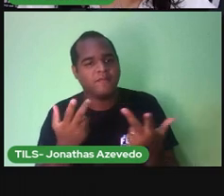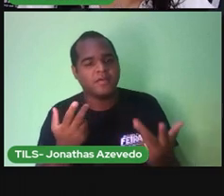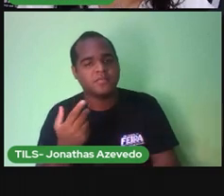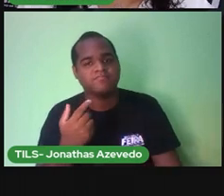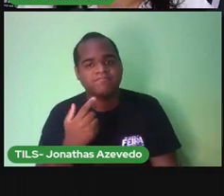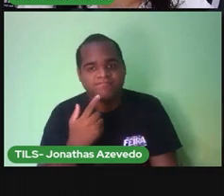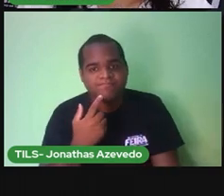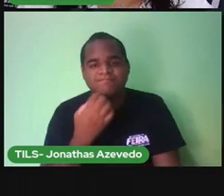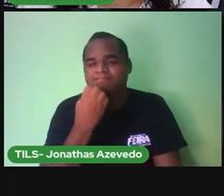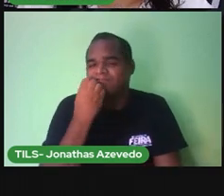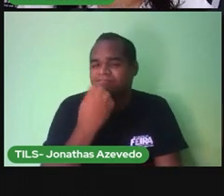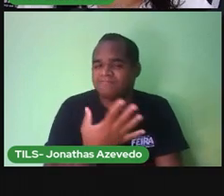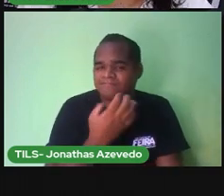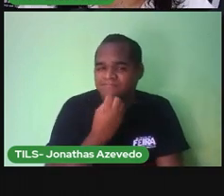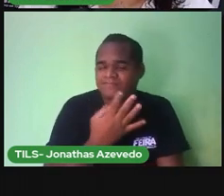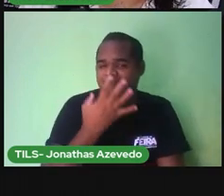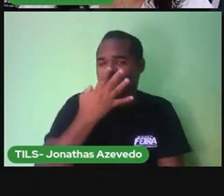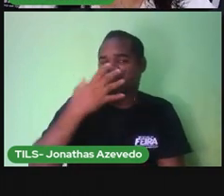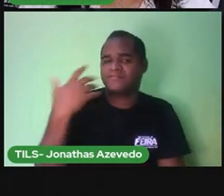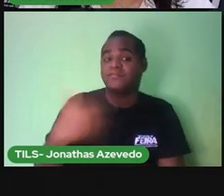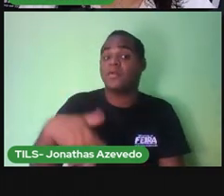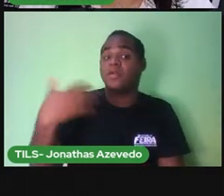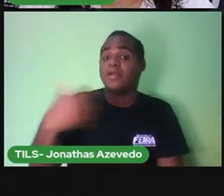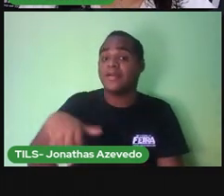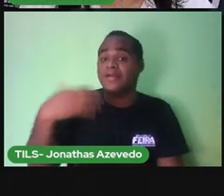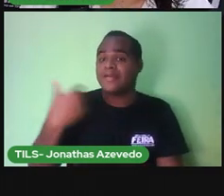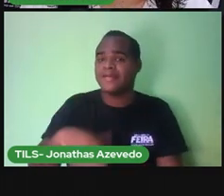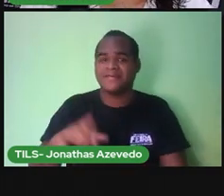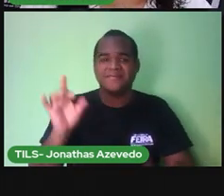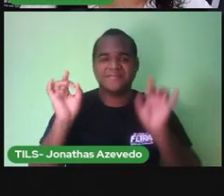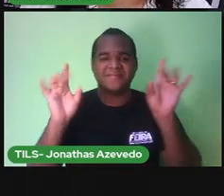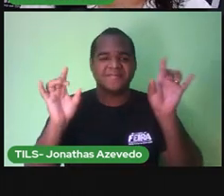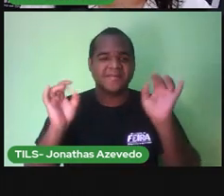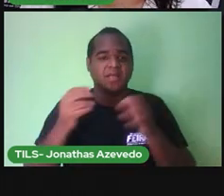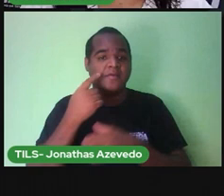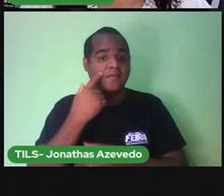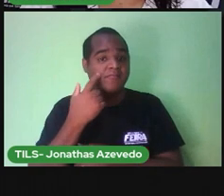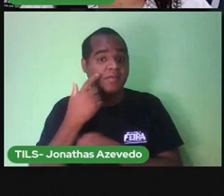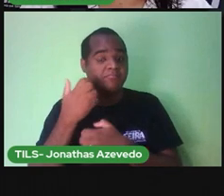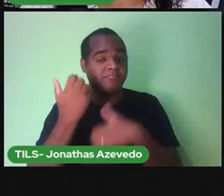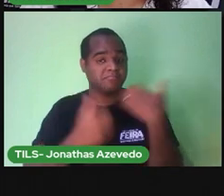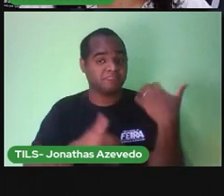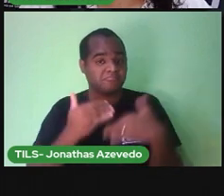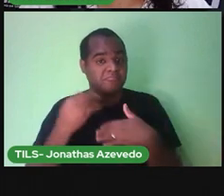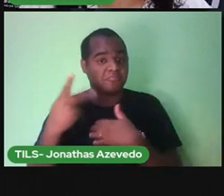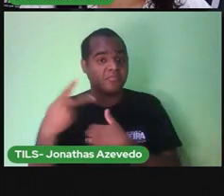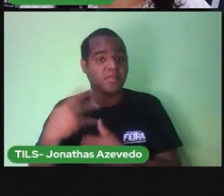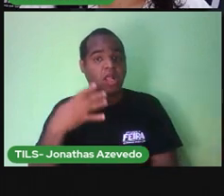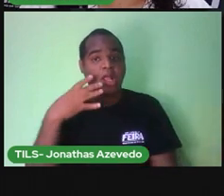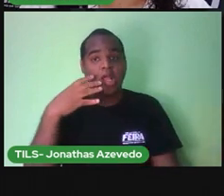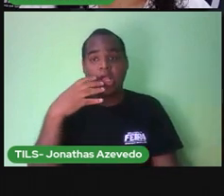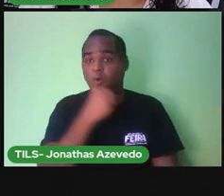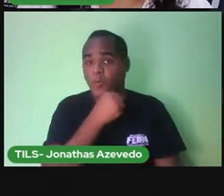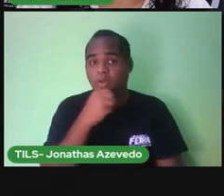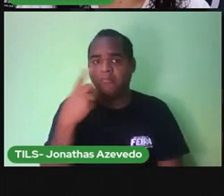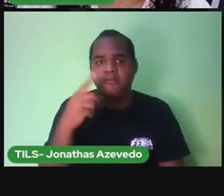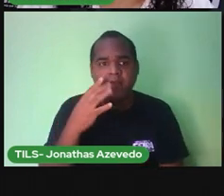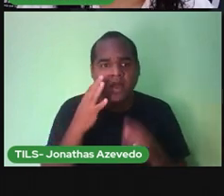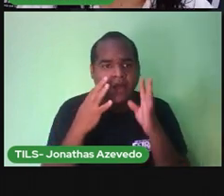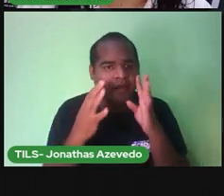todo orgulhoso e compenetrado, estava dando as ordens para a operação de salvamento Quando ouviu